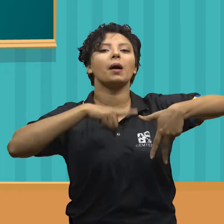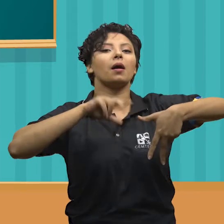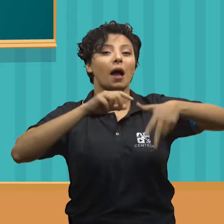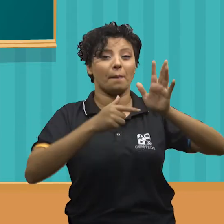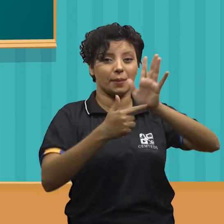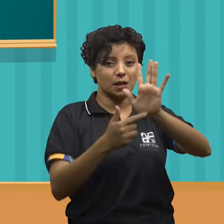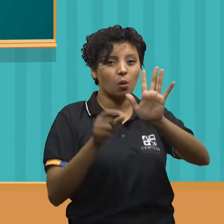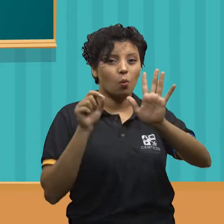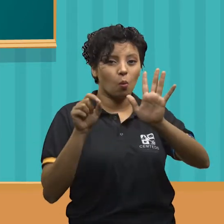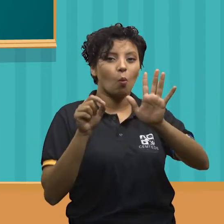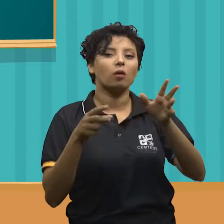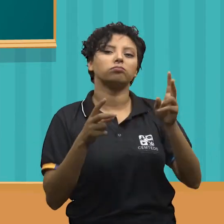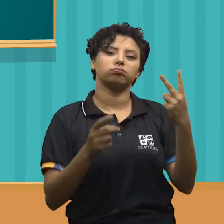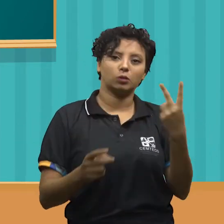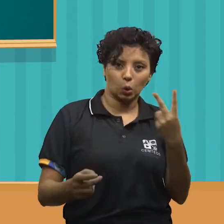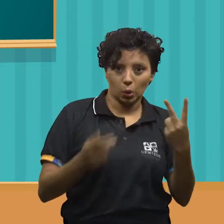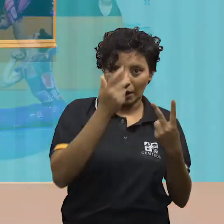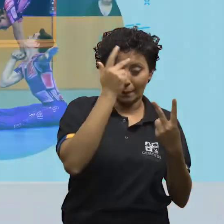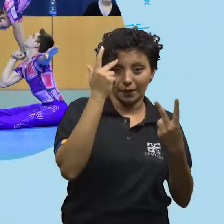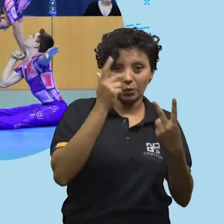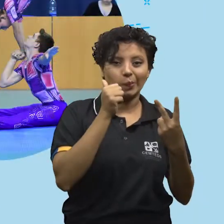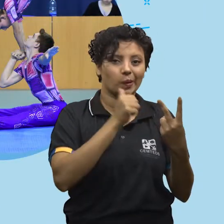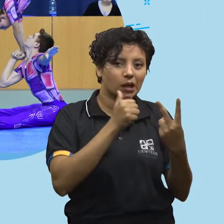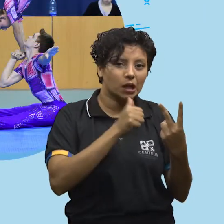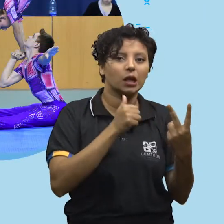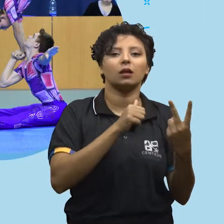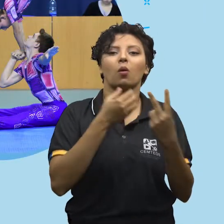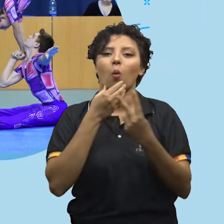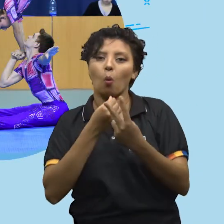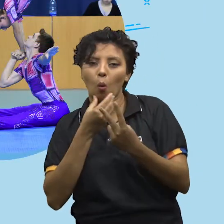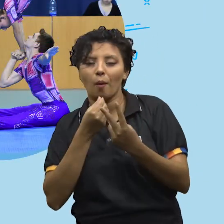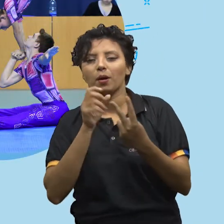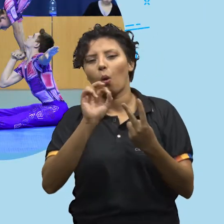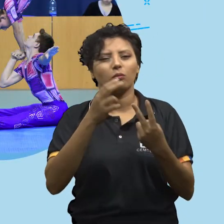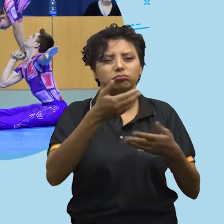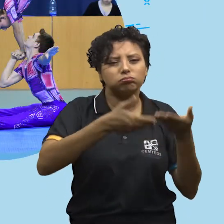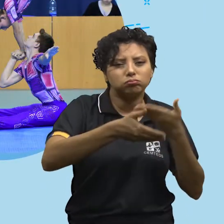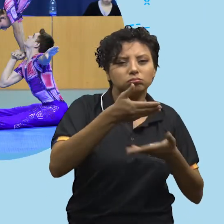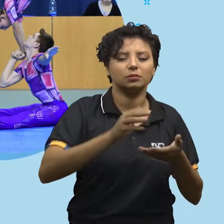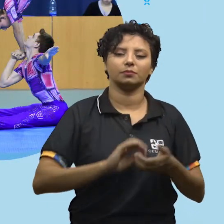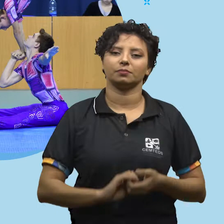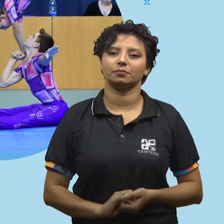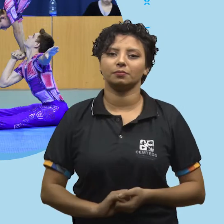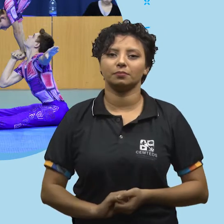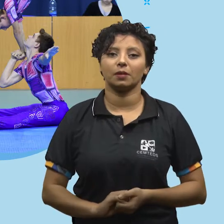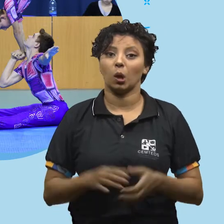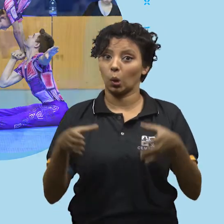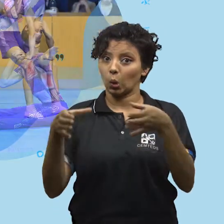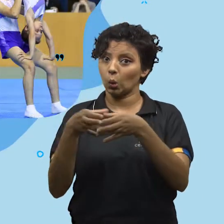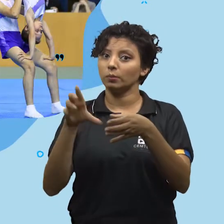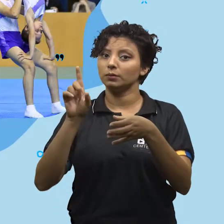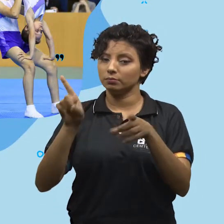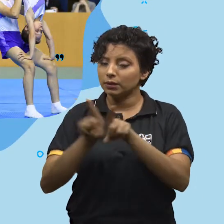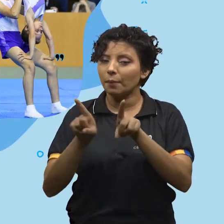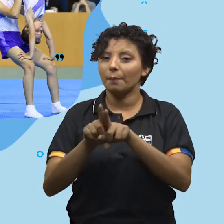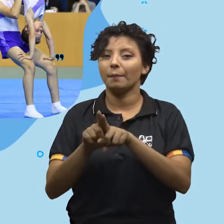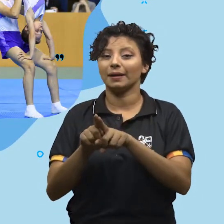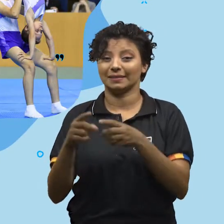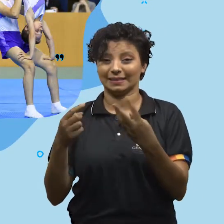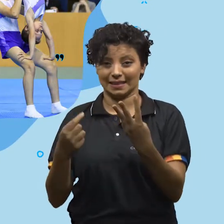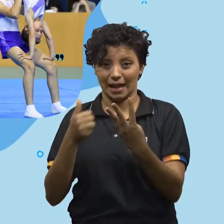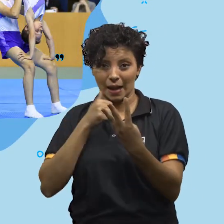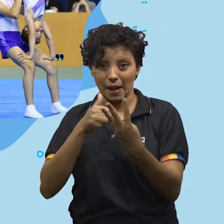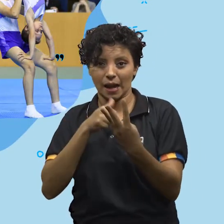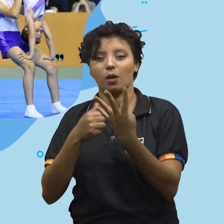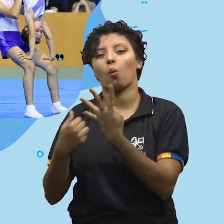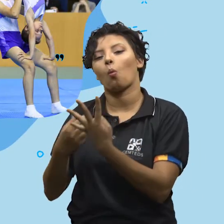as apresentações ocorrem pares, feminino, masculino e misto, e grupos, trio